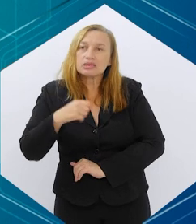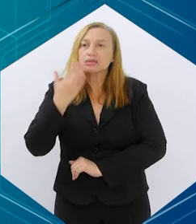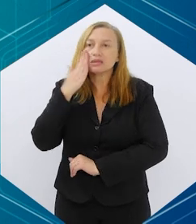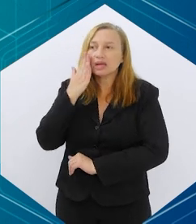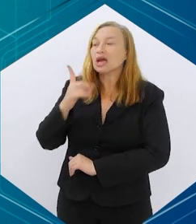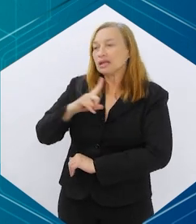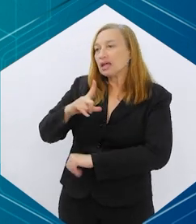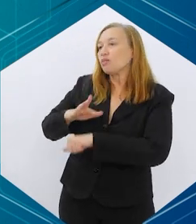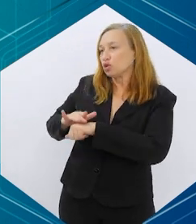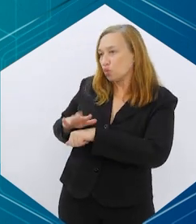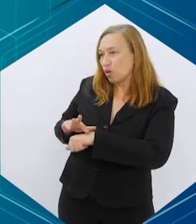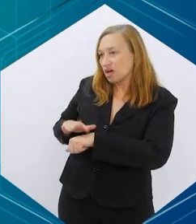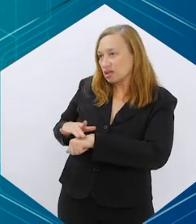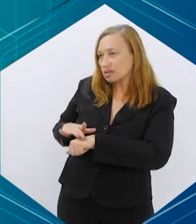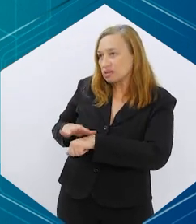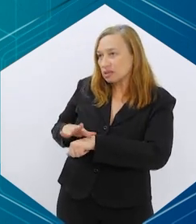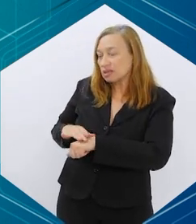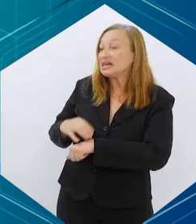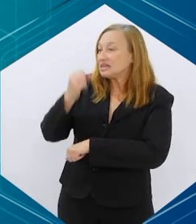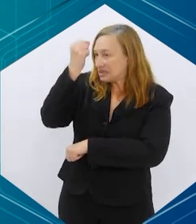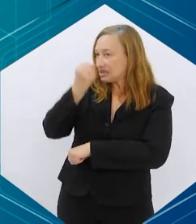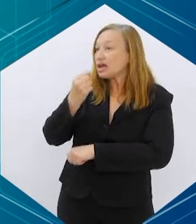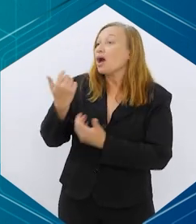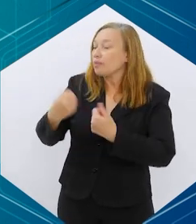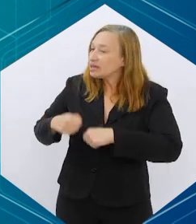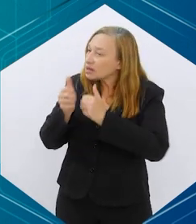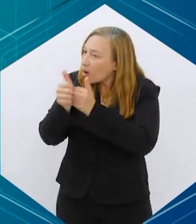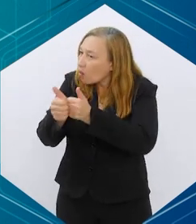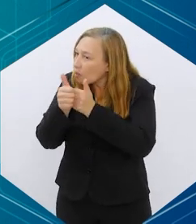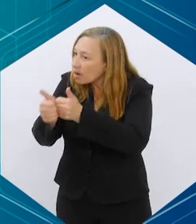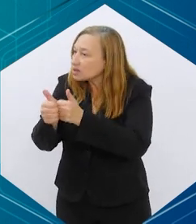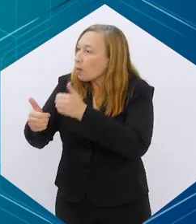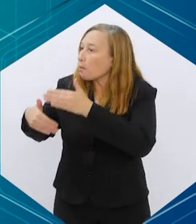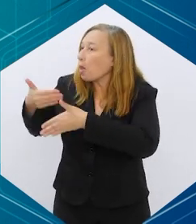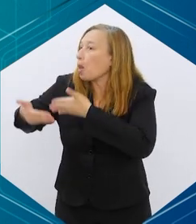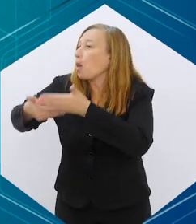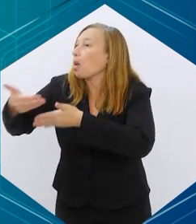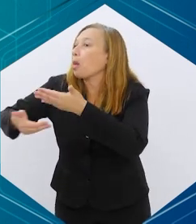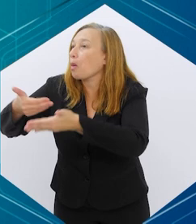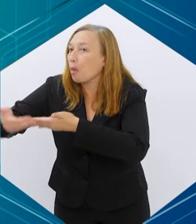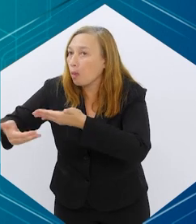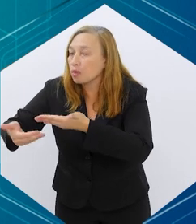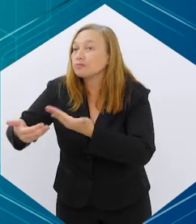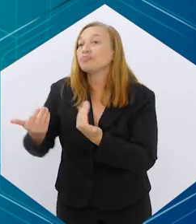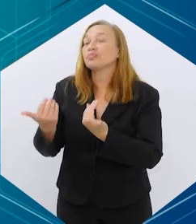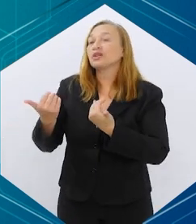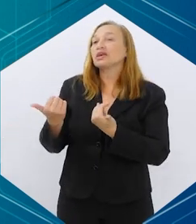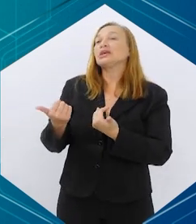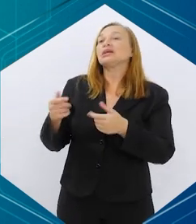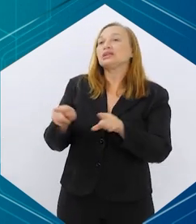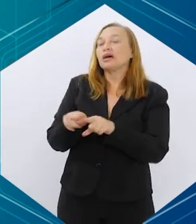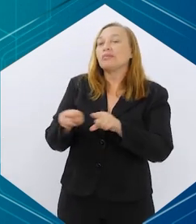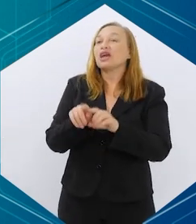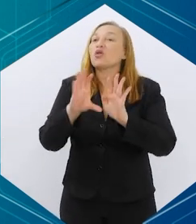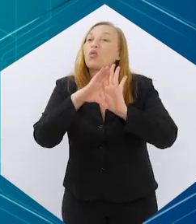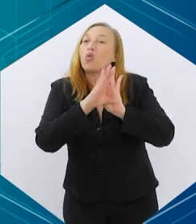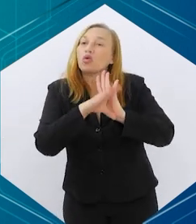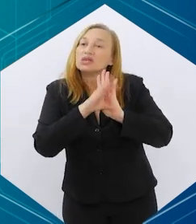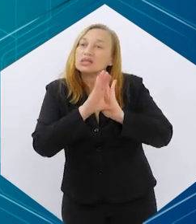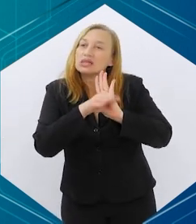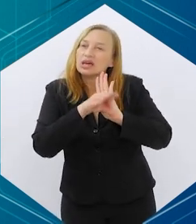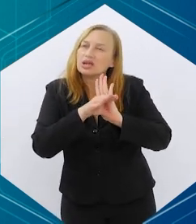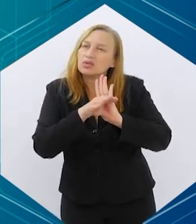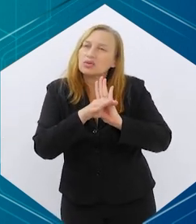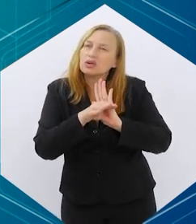entender, ele tem uma doença que é crônica, que ele vai precisar do acompanhamento a longo prazo, e colocar muito o conceito